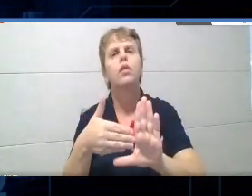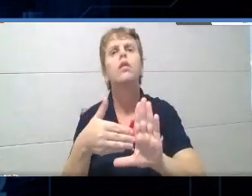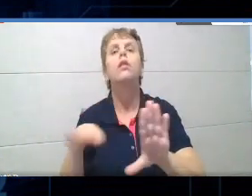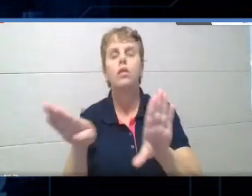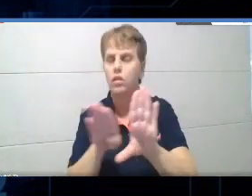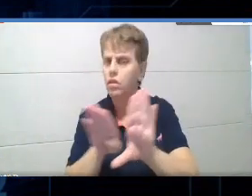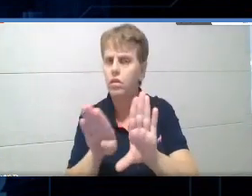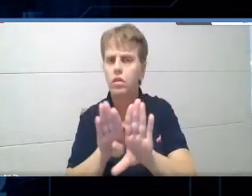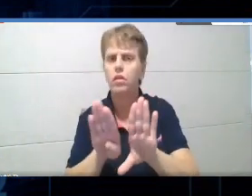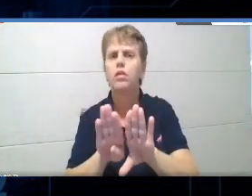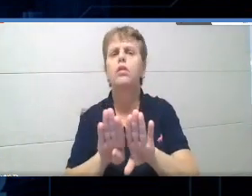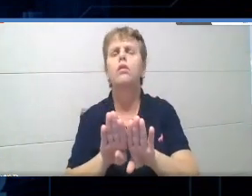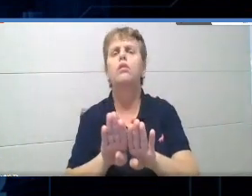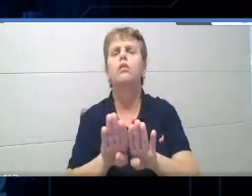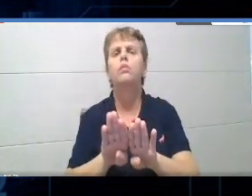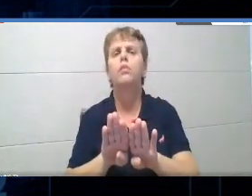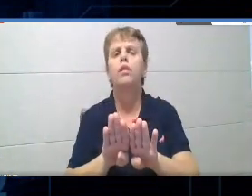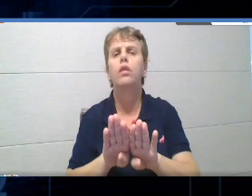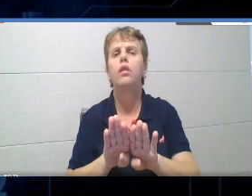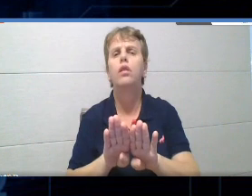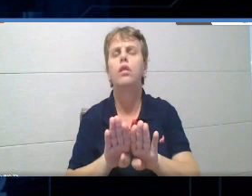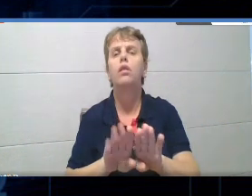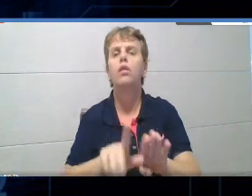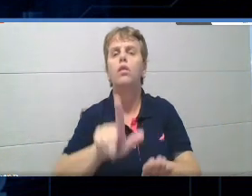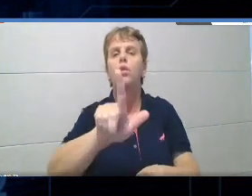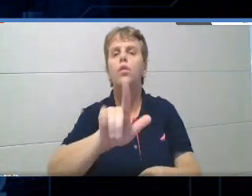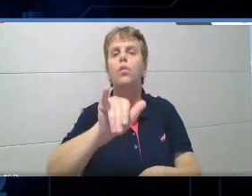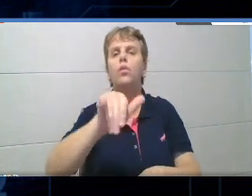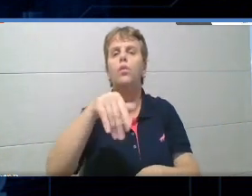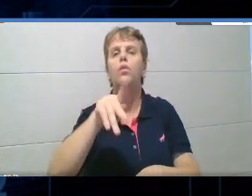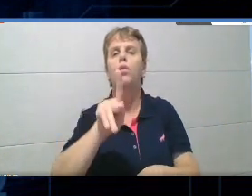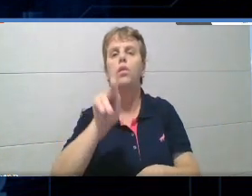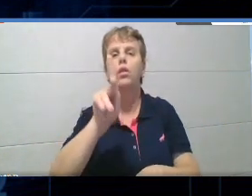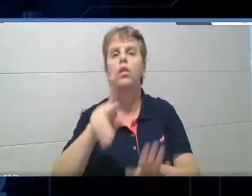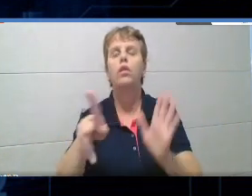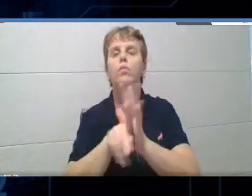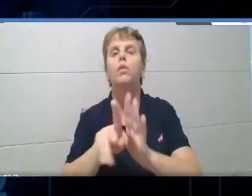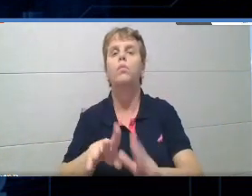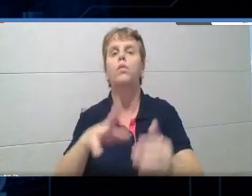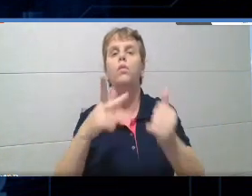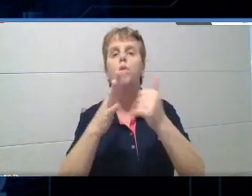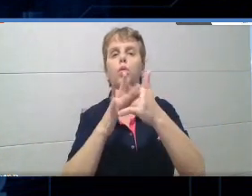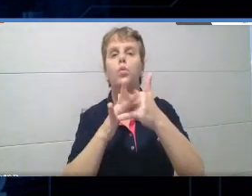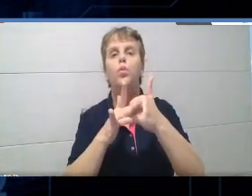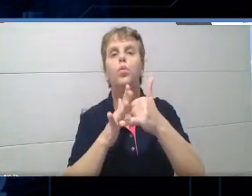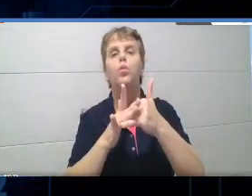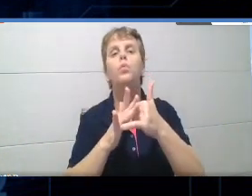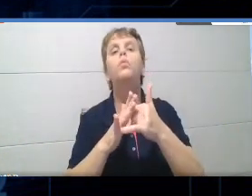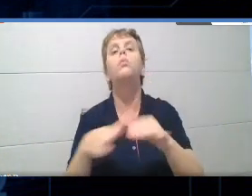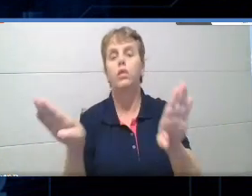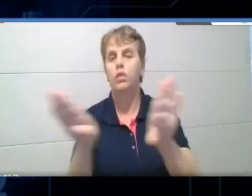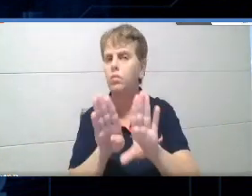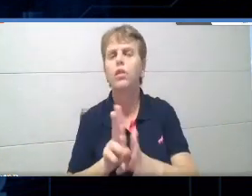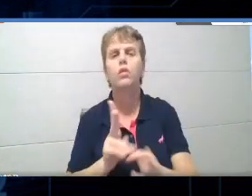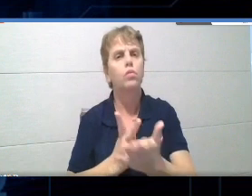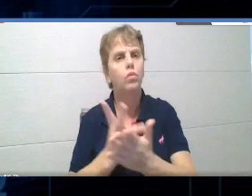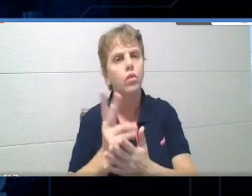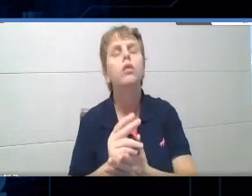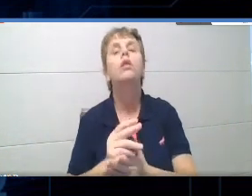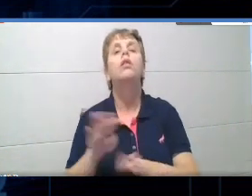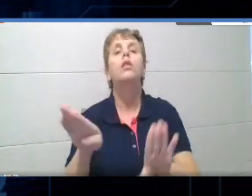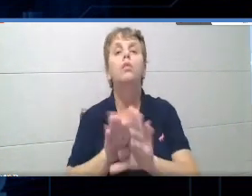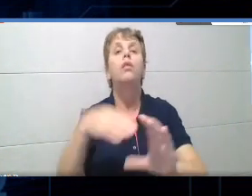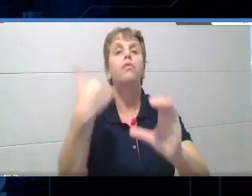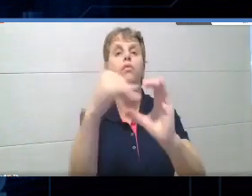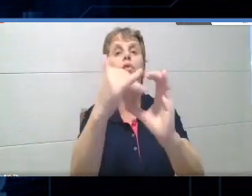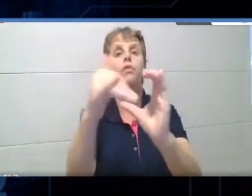permanece o mesmo, mesmo após a gravação, mas a gente também vai encaminhar esta webinar, esta live,